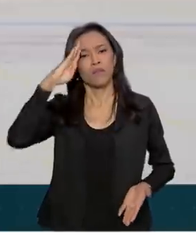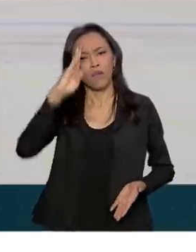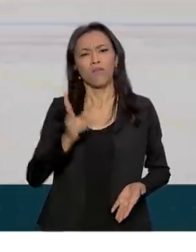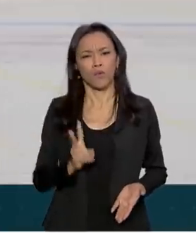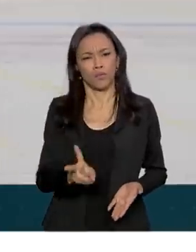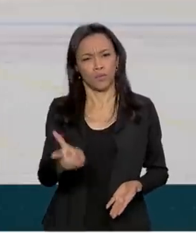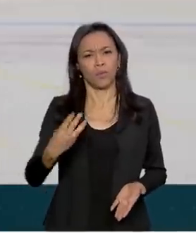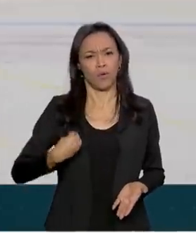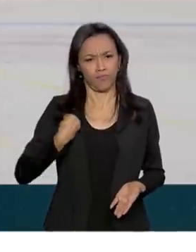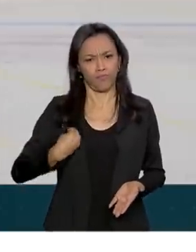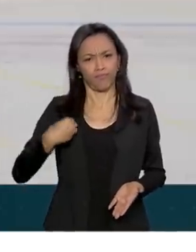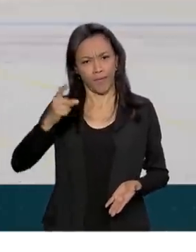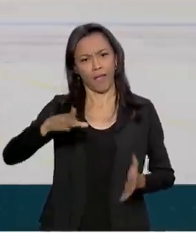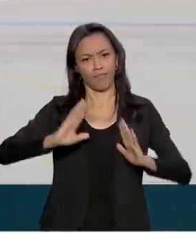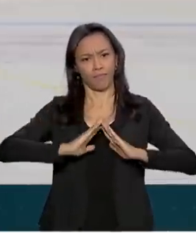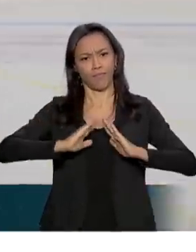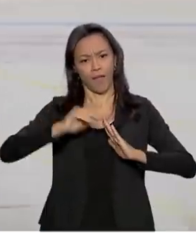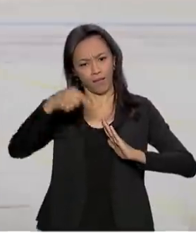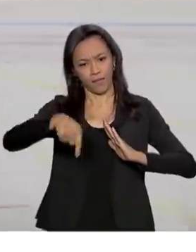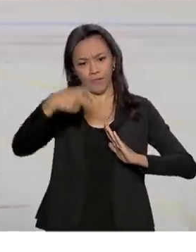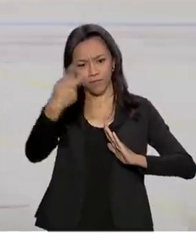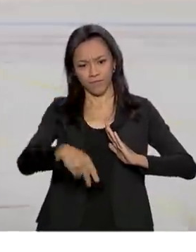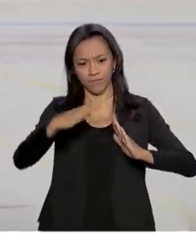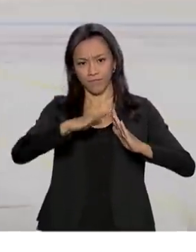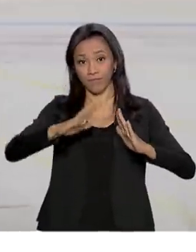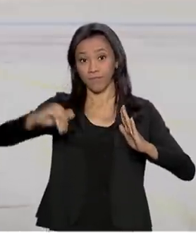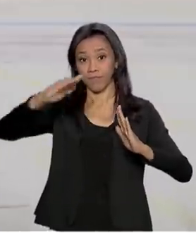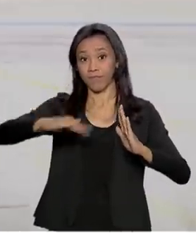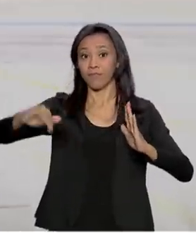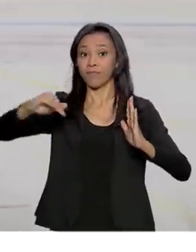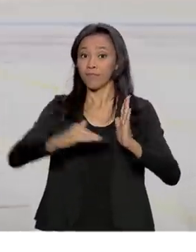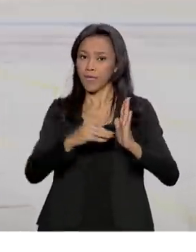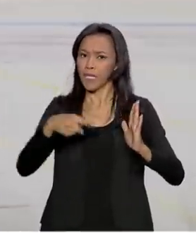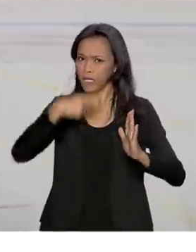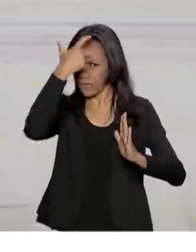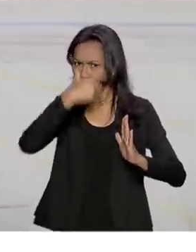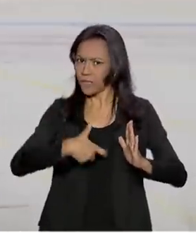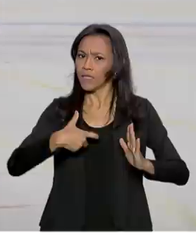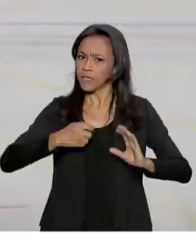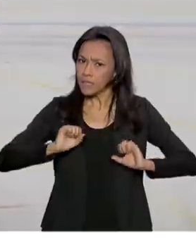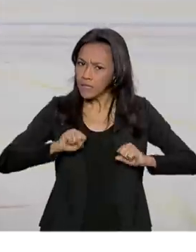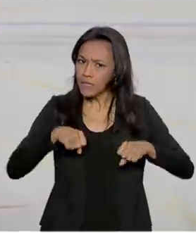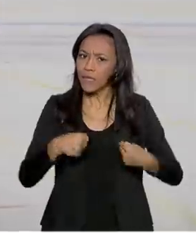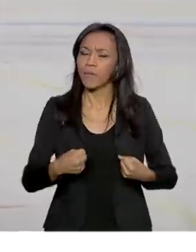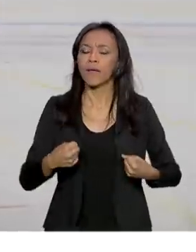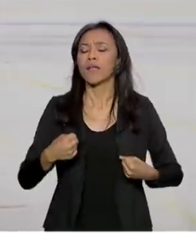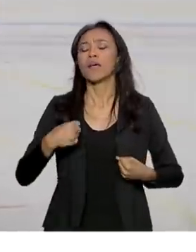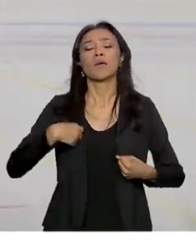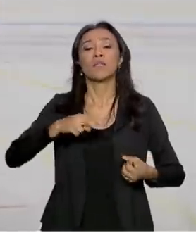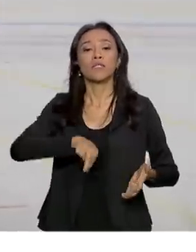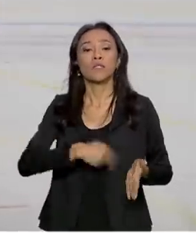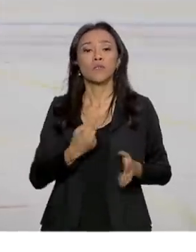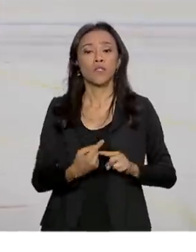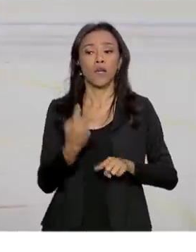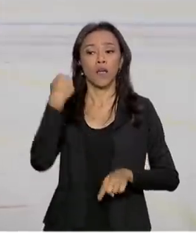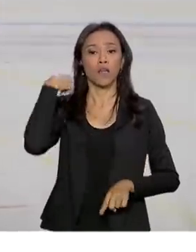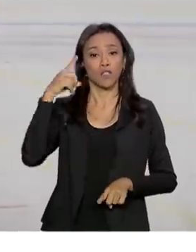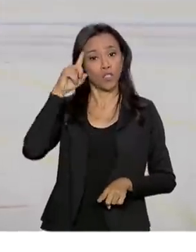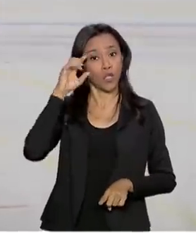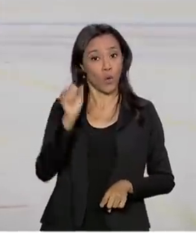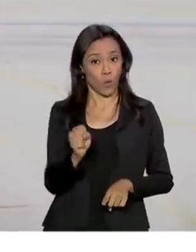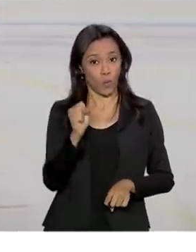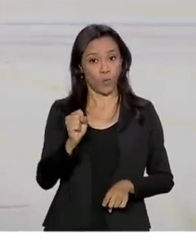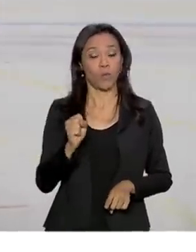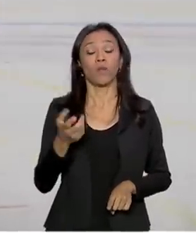residência oficial. Ele ainda se recupera da cirurgia feita no último dia 8 lá em São Paulo. E amanhã os médicos que o